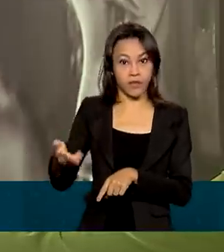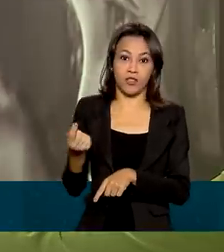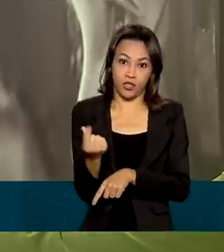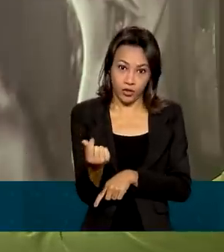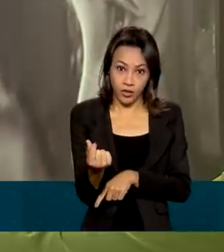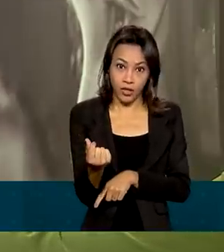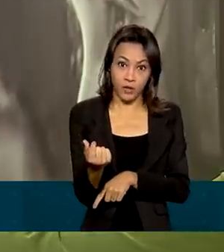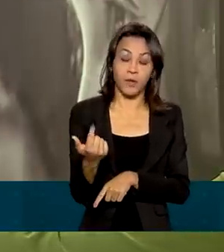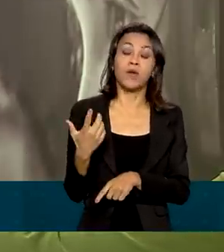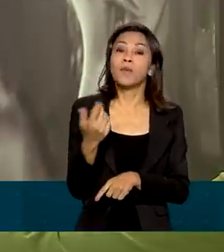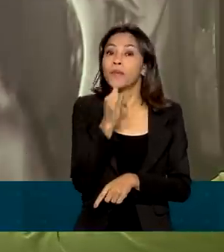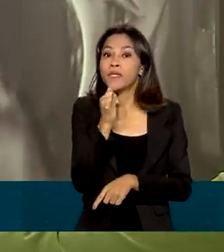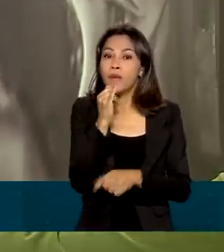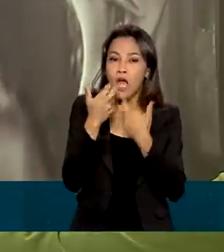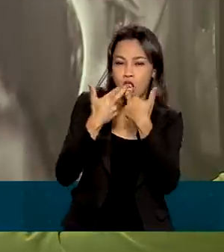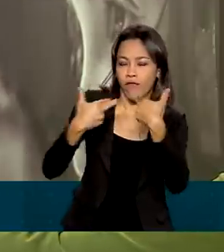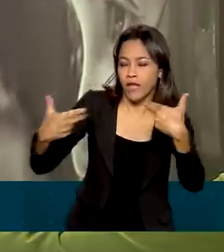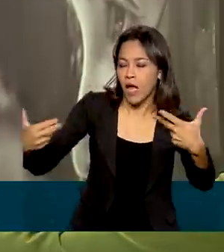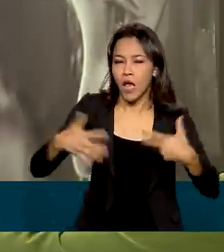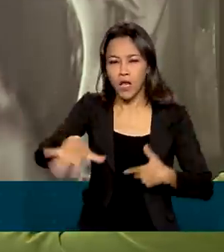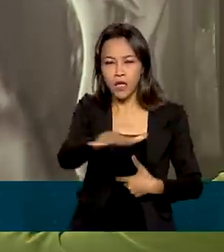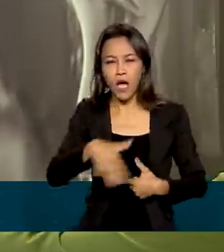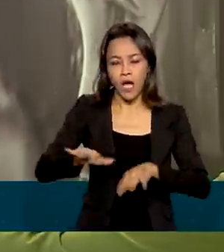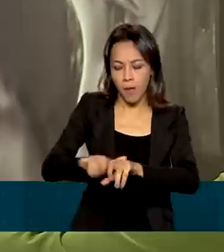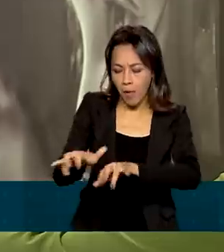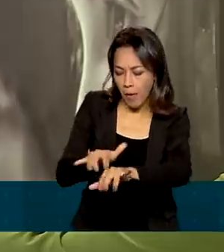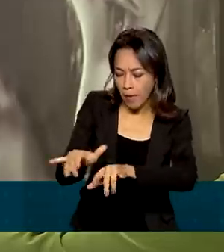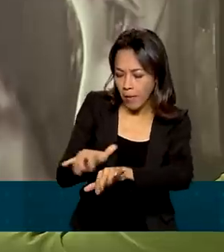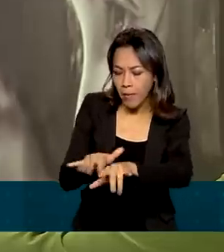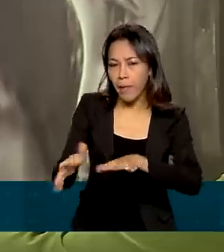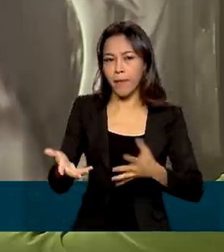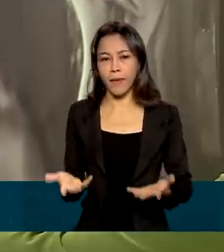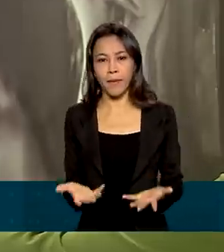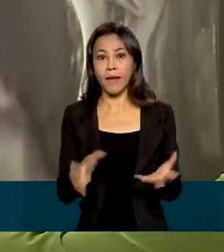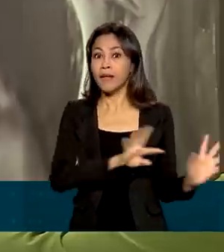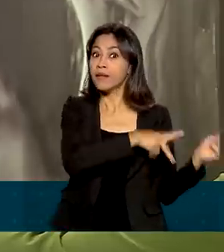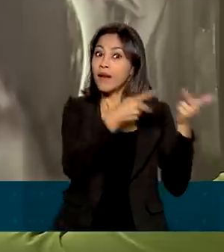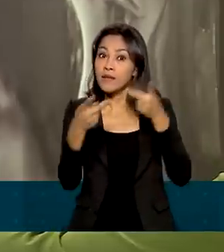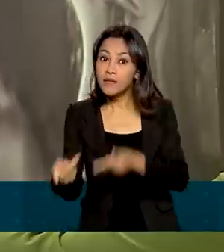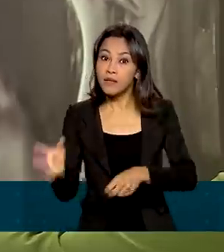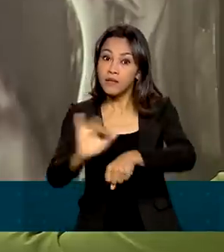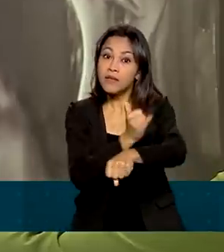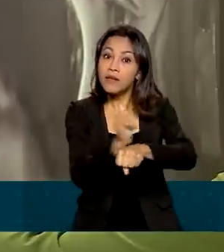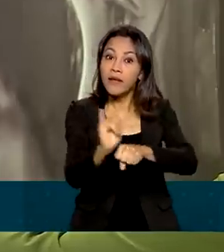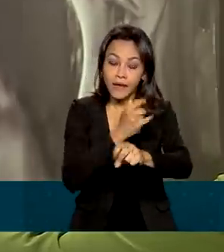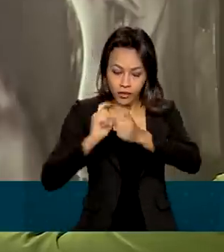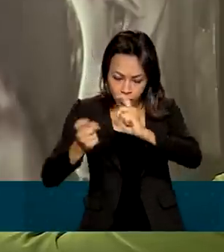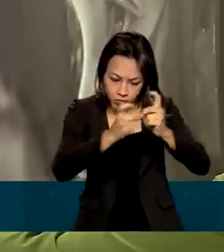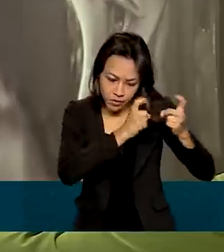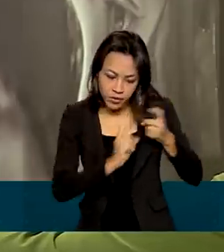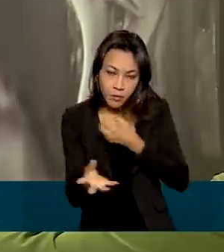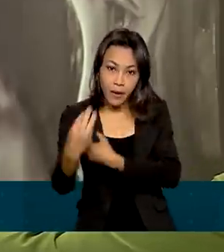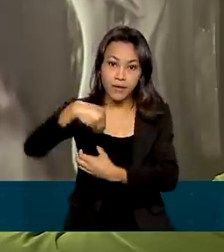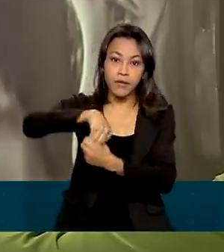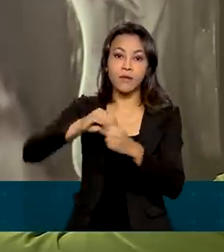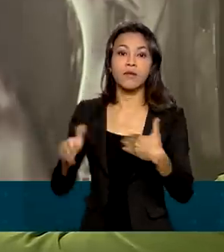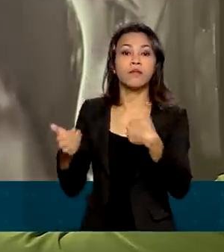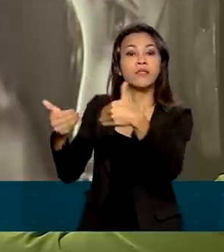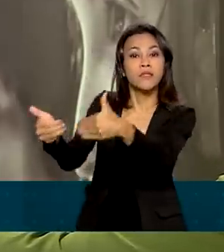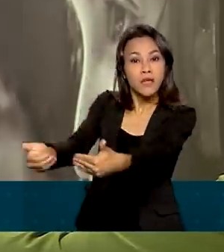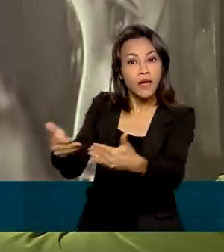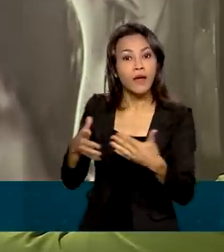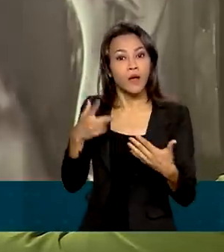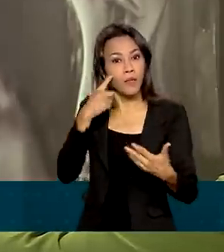de sistemas de informática, trazendo ferramentas de gestão para dentro do Ministério e para controlar